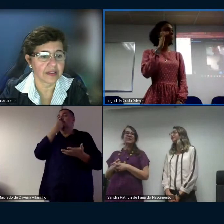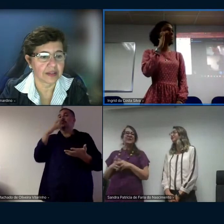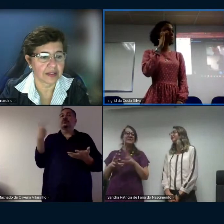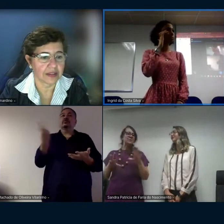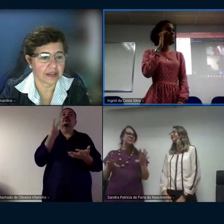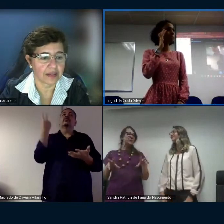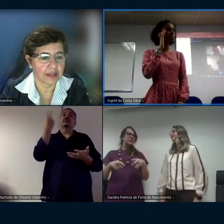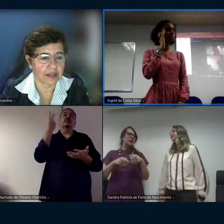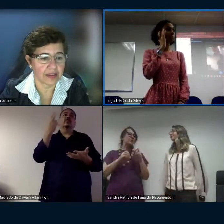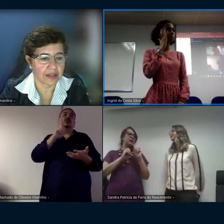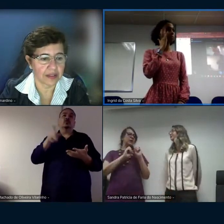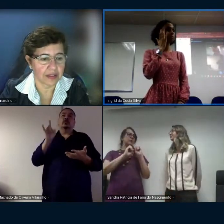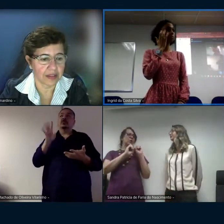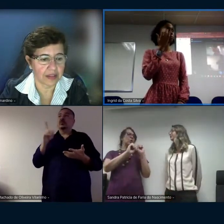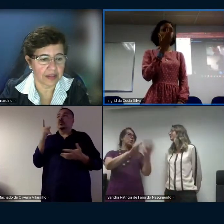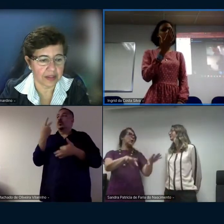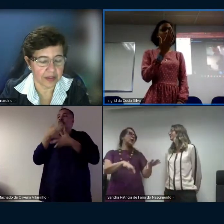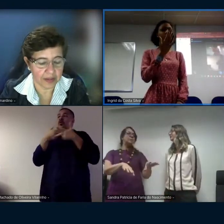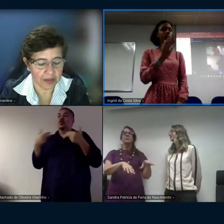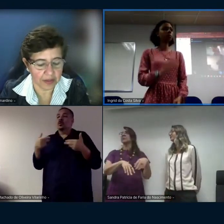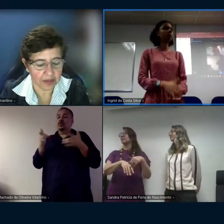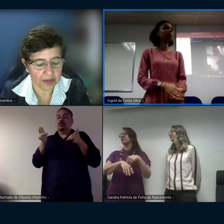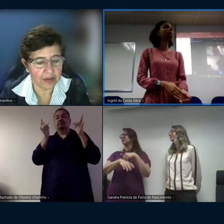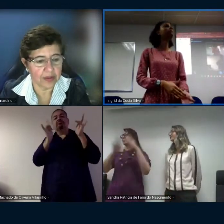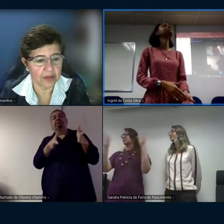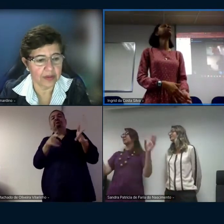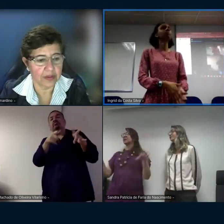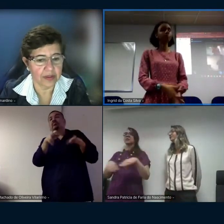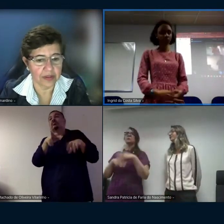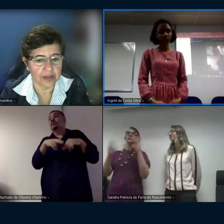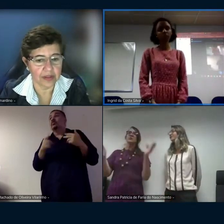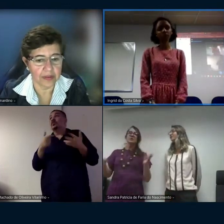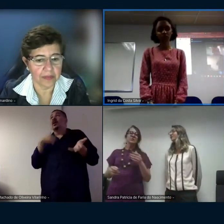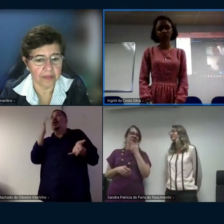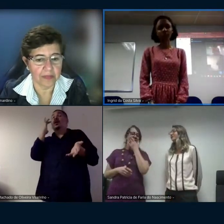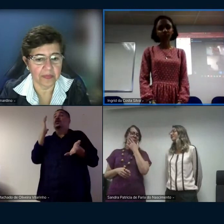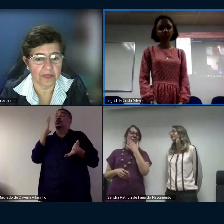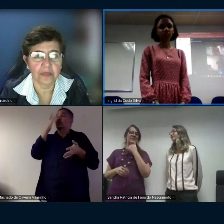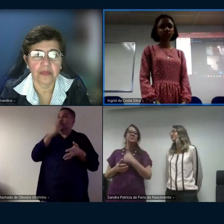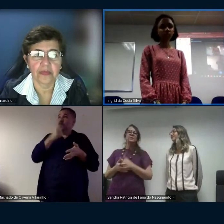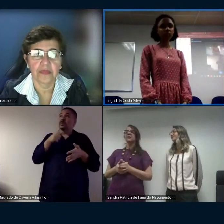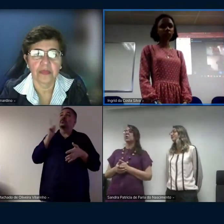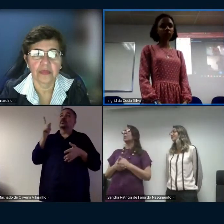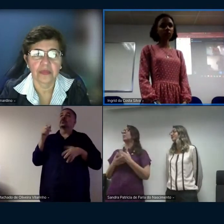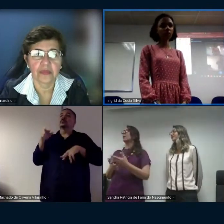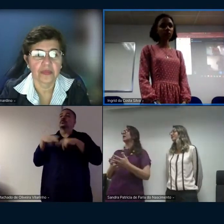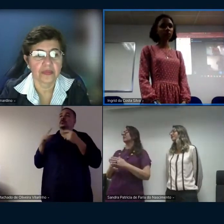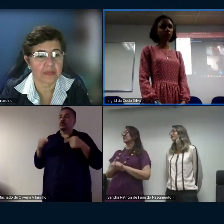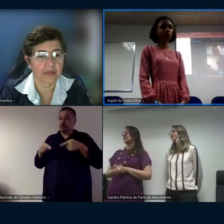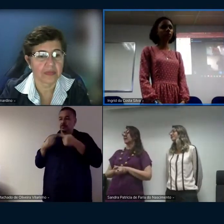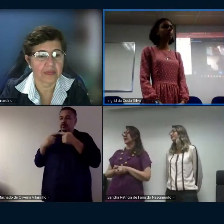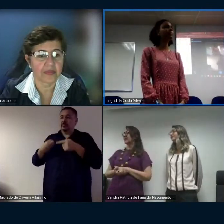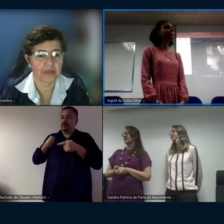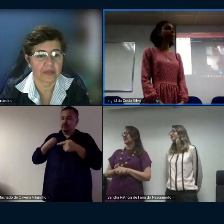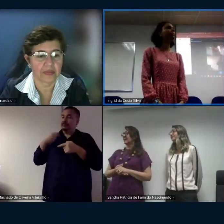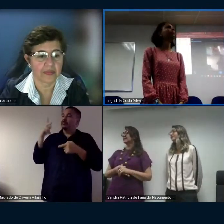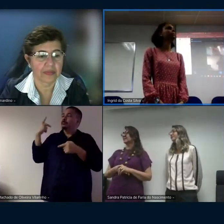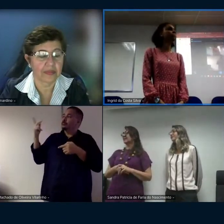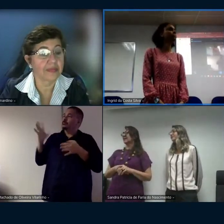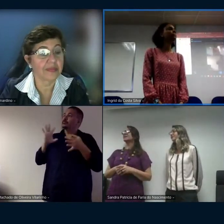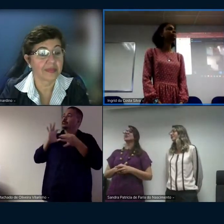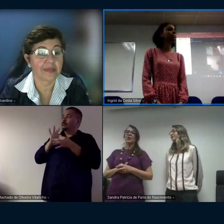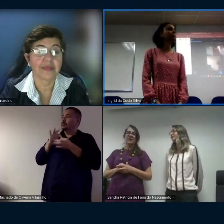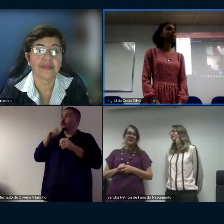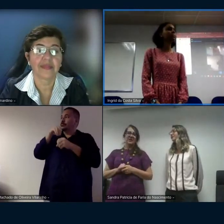lembrar que não é simplesmente algo que ela colocou lá por simplesmente achar bonitinho mas porque compõe a vida dela